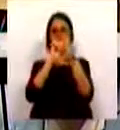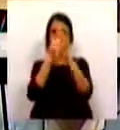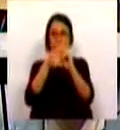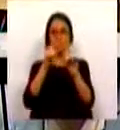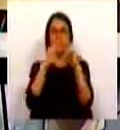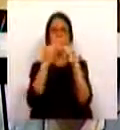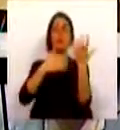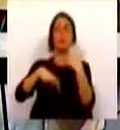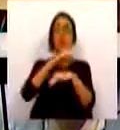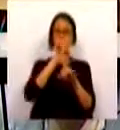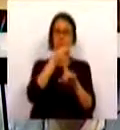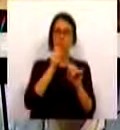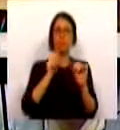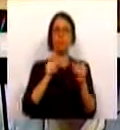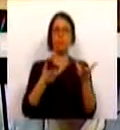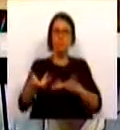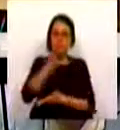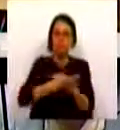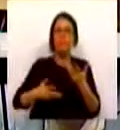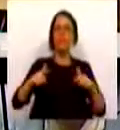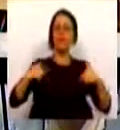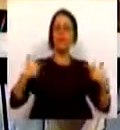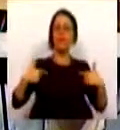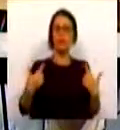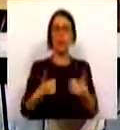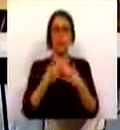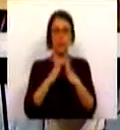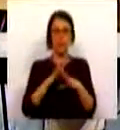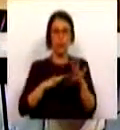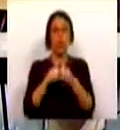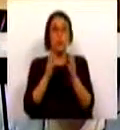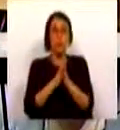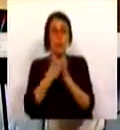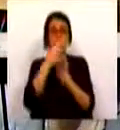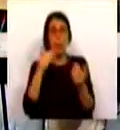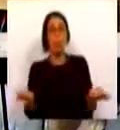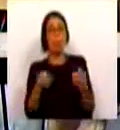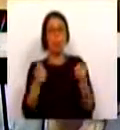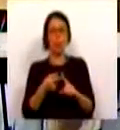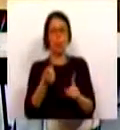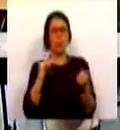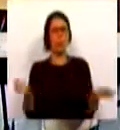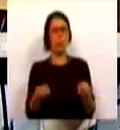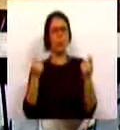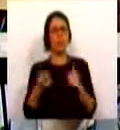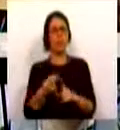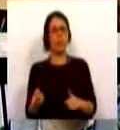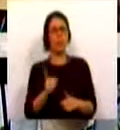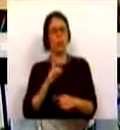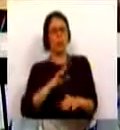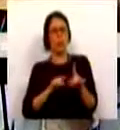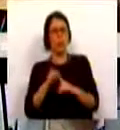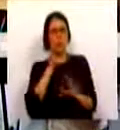mesma sociedade, à mobilização dessa mesma sociedade, tratar tudo como propaganda. Não é propaganda, Sr.